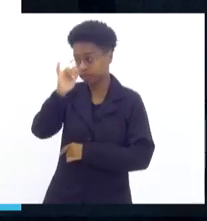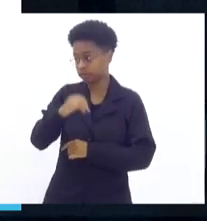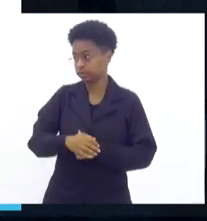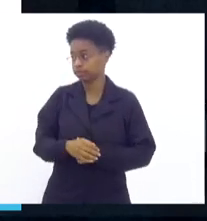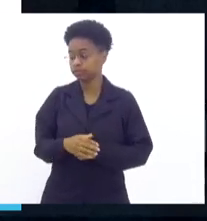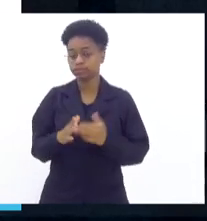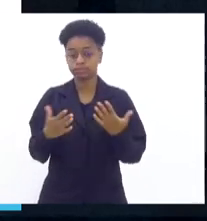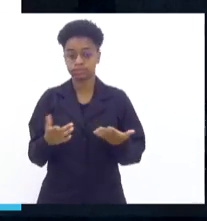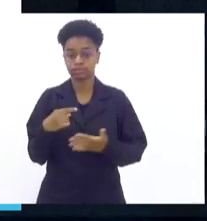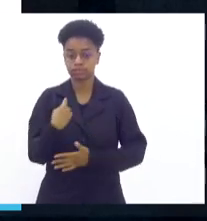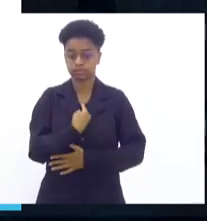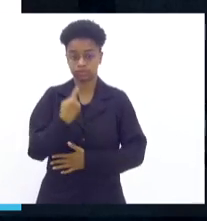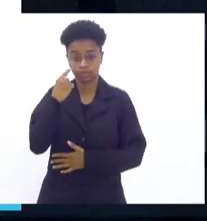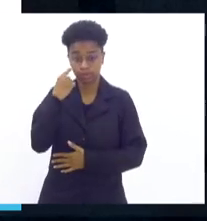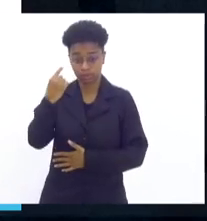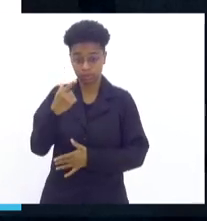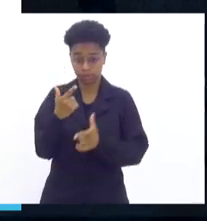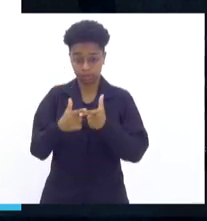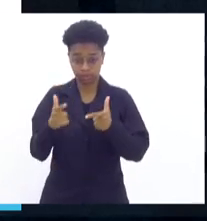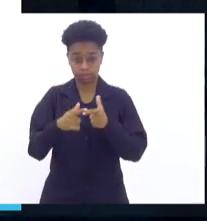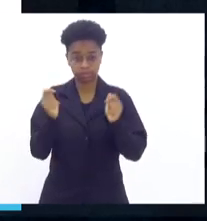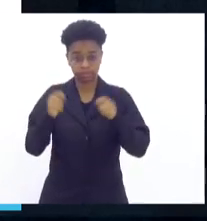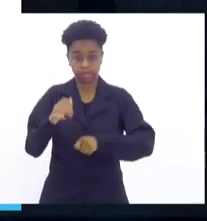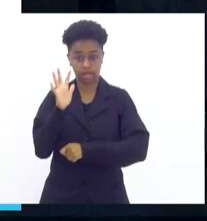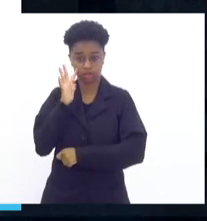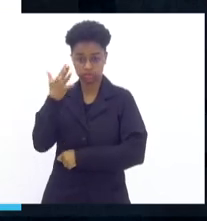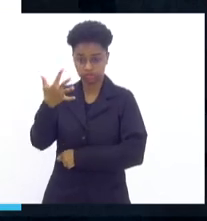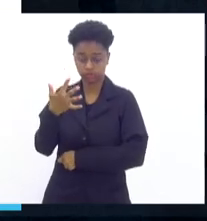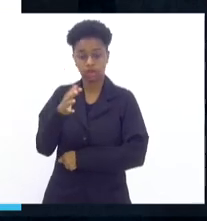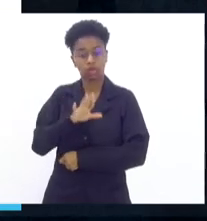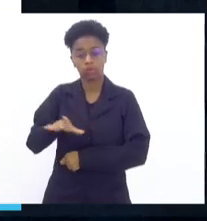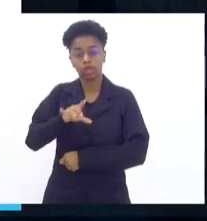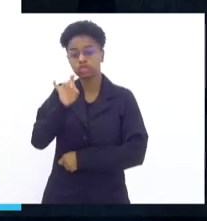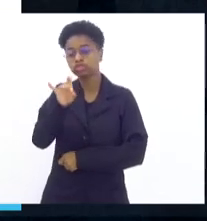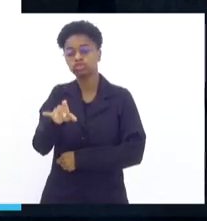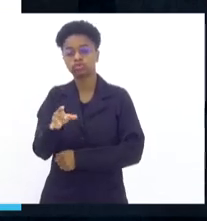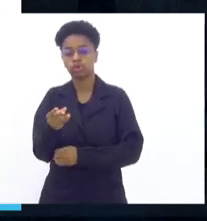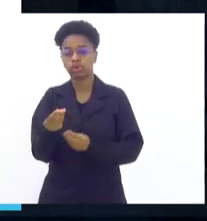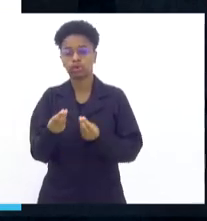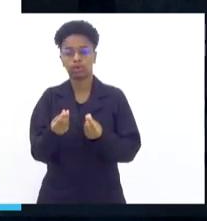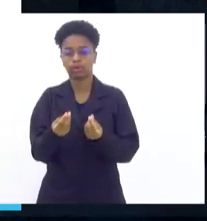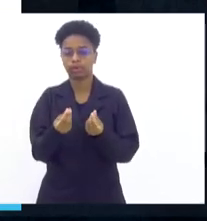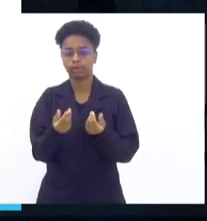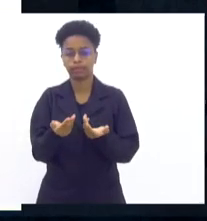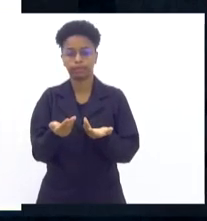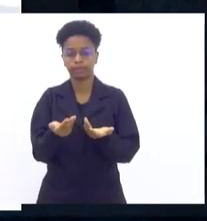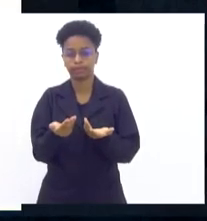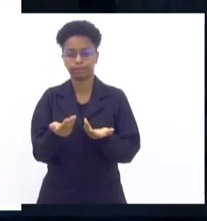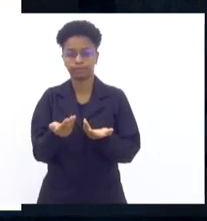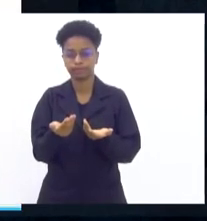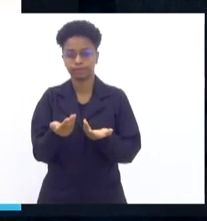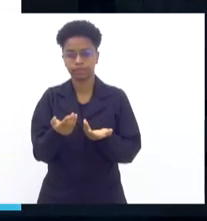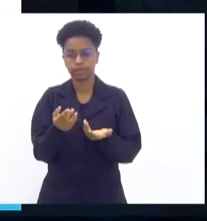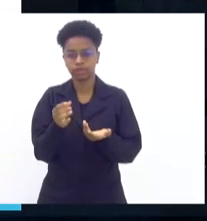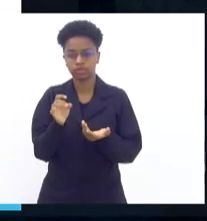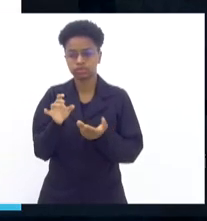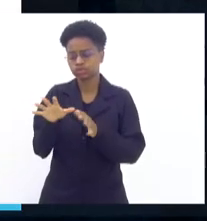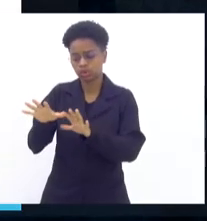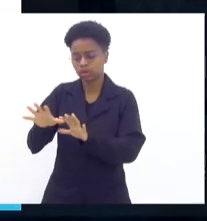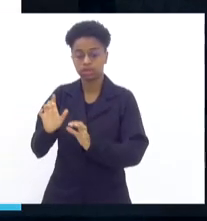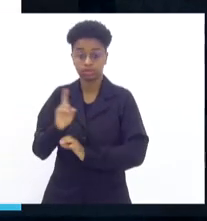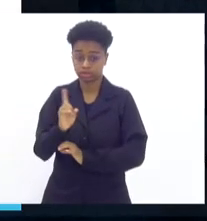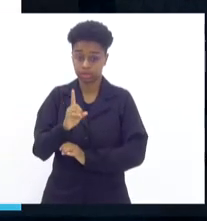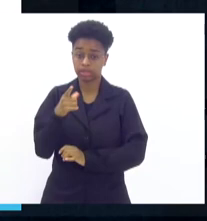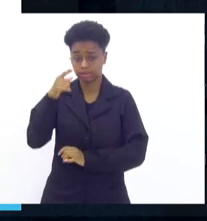gente acha que o problema se resolve não só com o companheiro se citou ali, policiamento